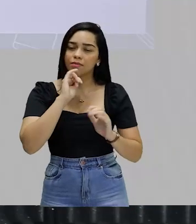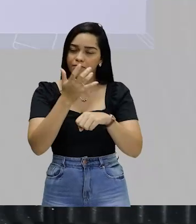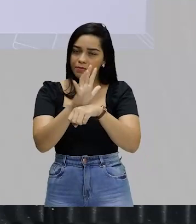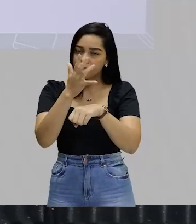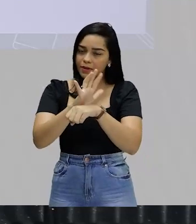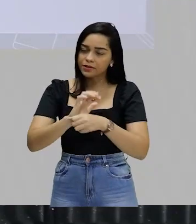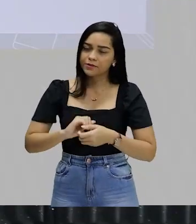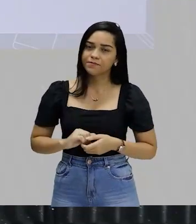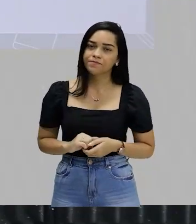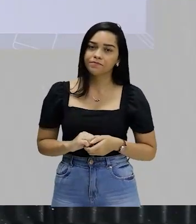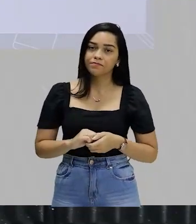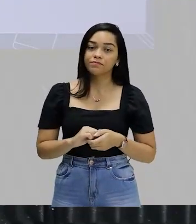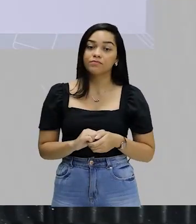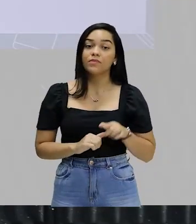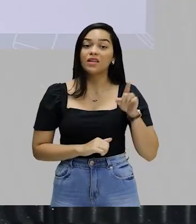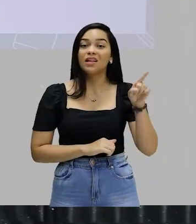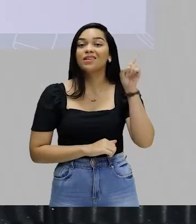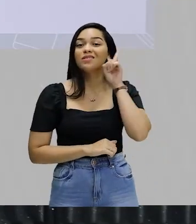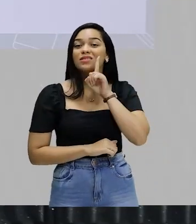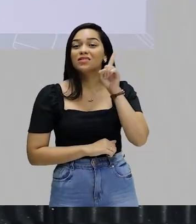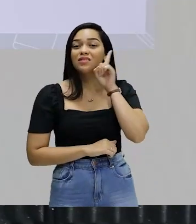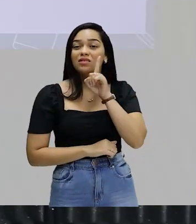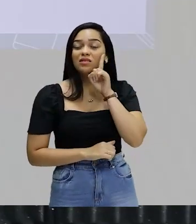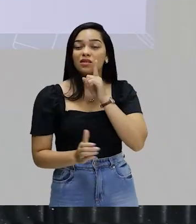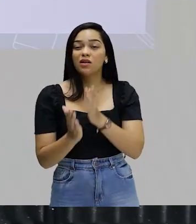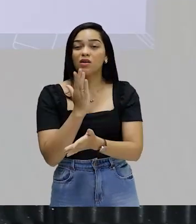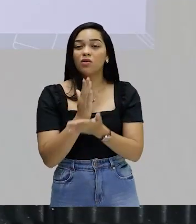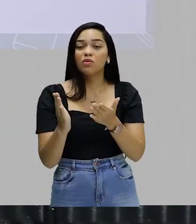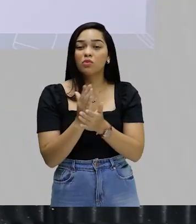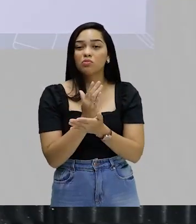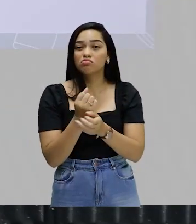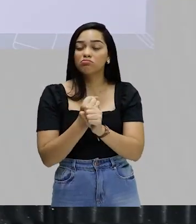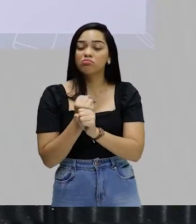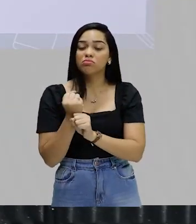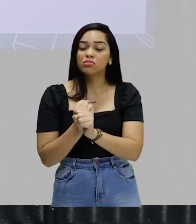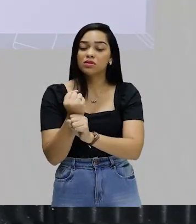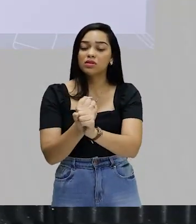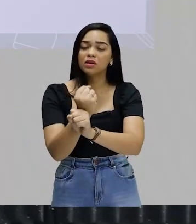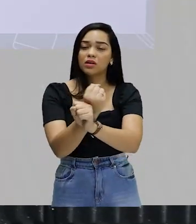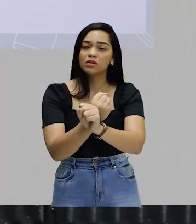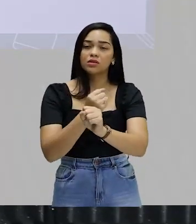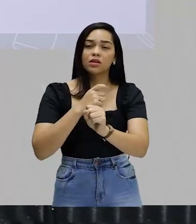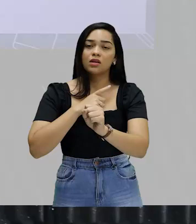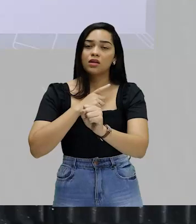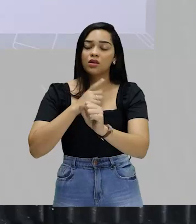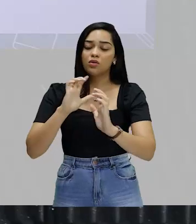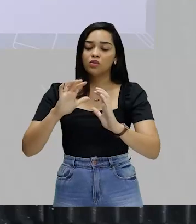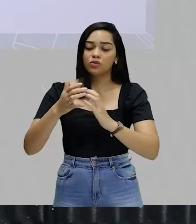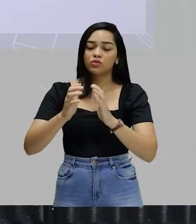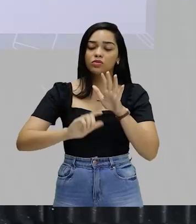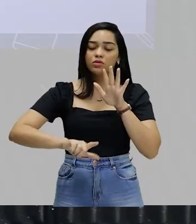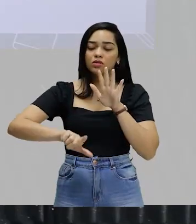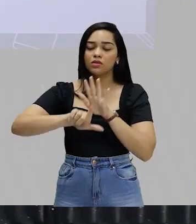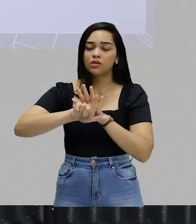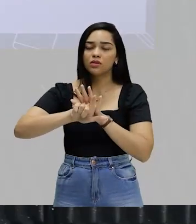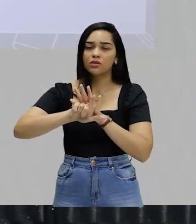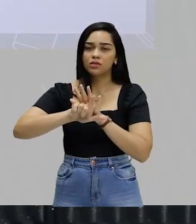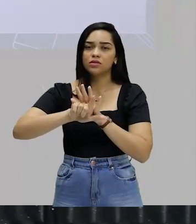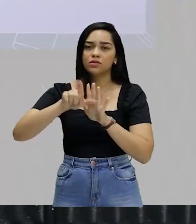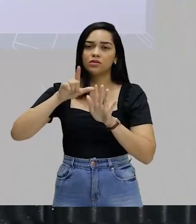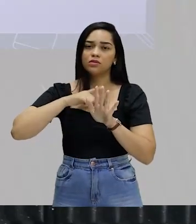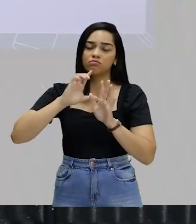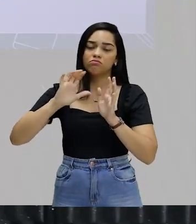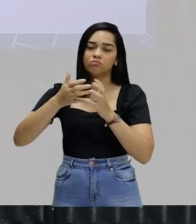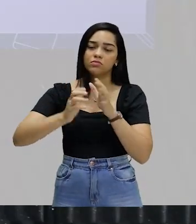prática. Nos Estados Unidos, durante algumas décadas, vigoraram um conjunto de leis, vigorou um